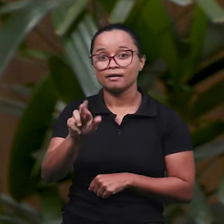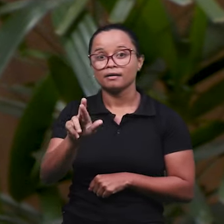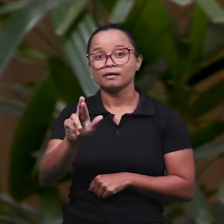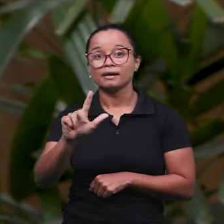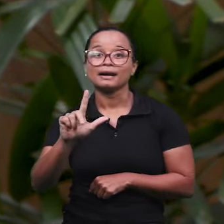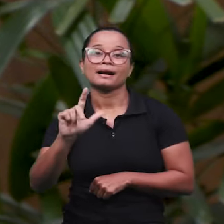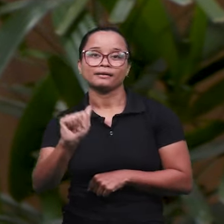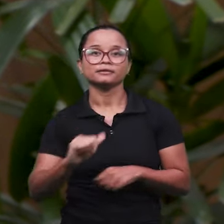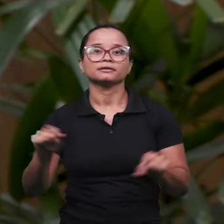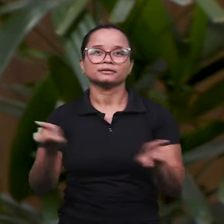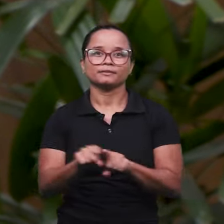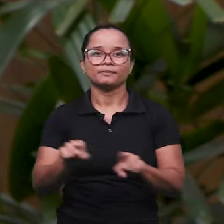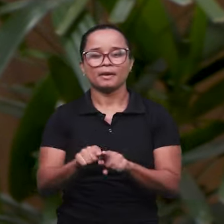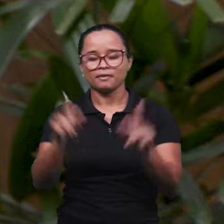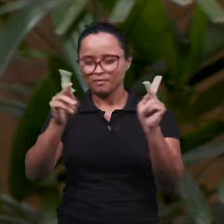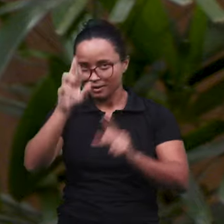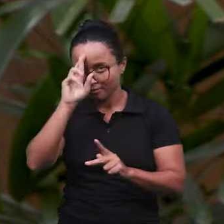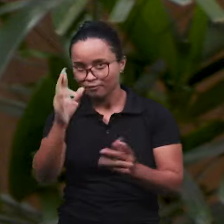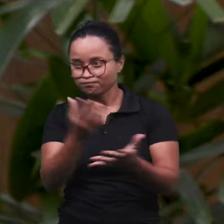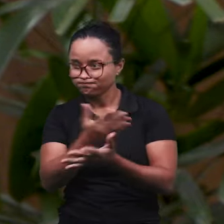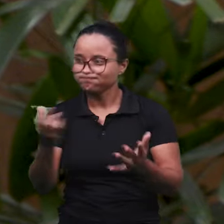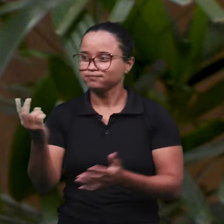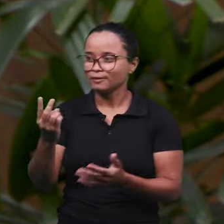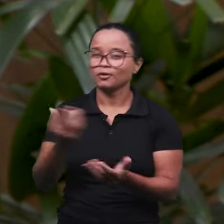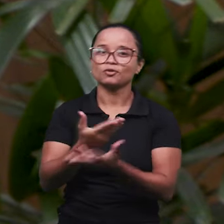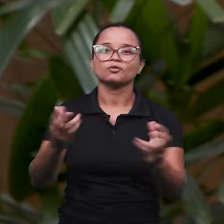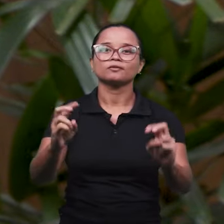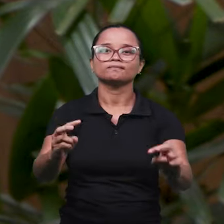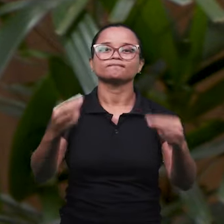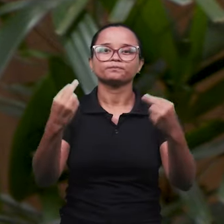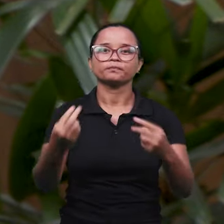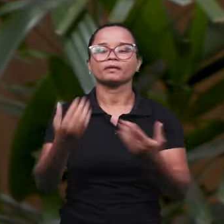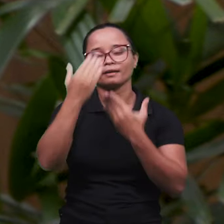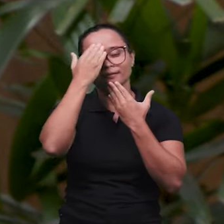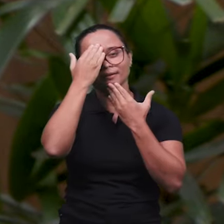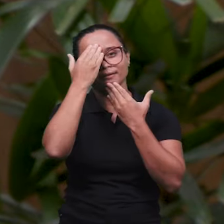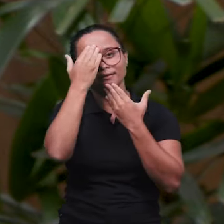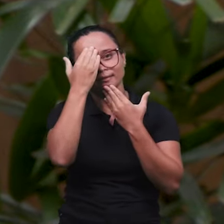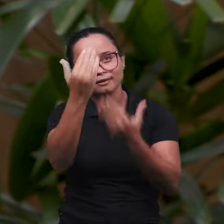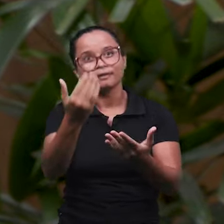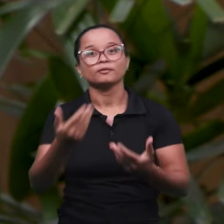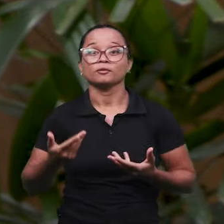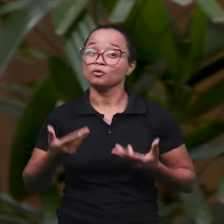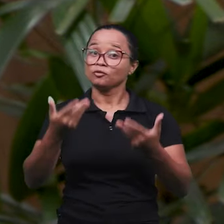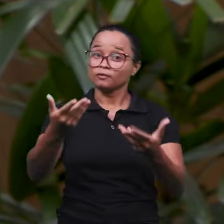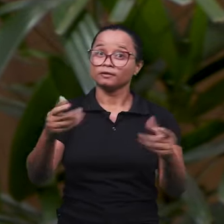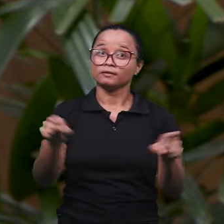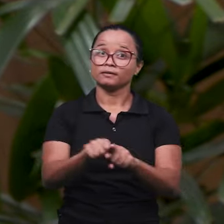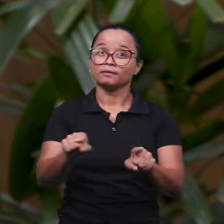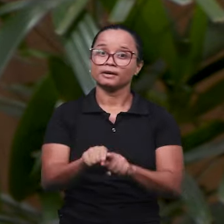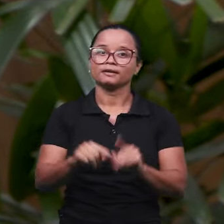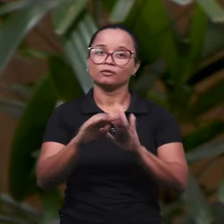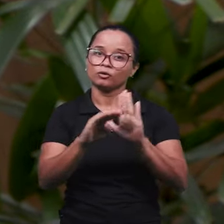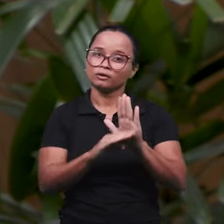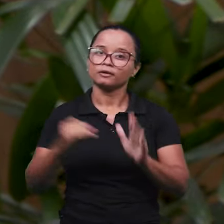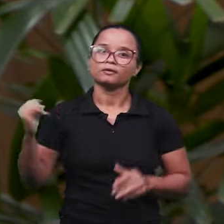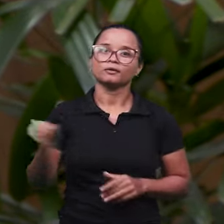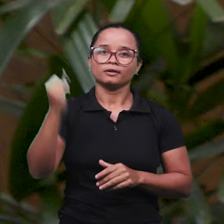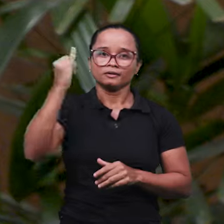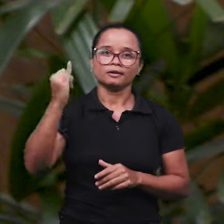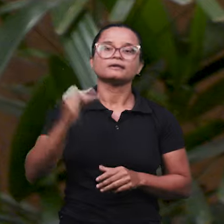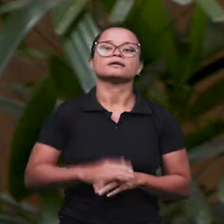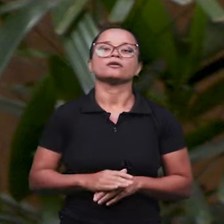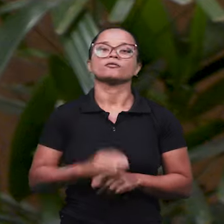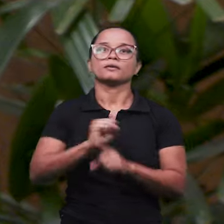doutor Wesnell e todos aqueles que nos assistem. Nós agradecemos muito pelo convite em estar fazendo parte deste programa tão importante e